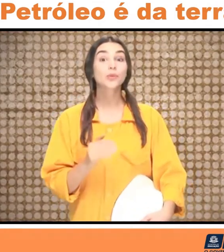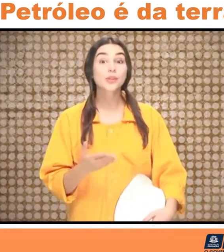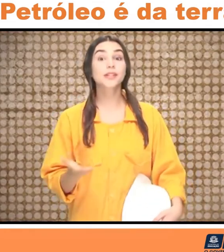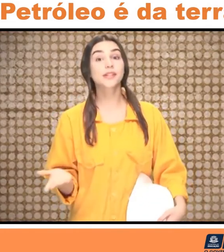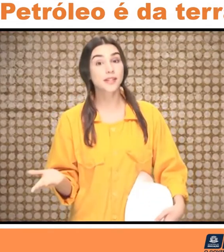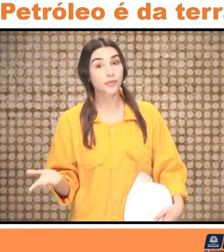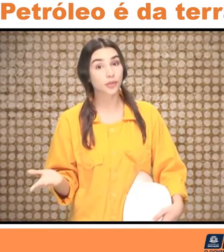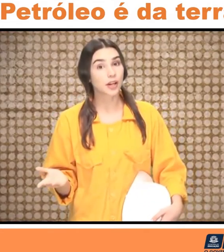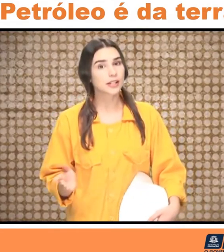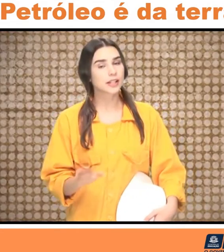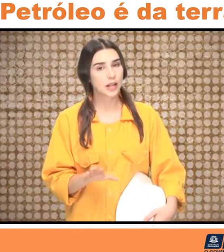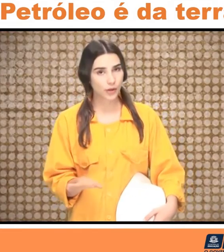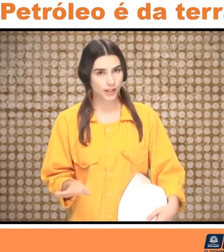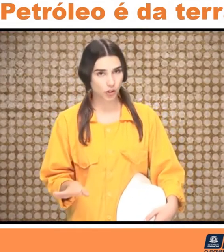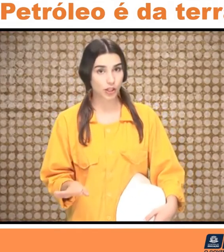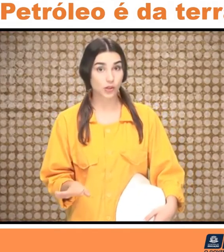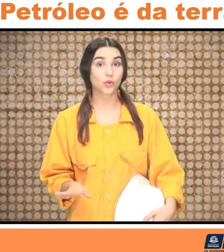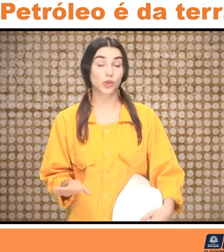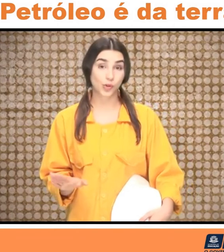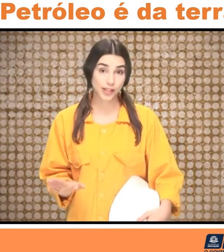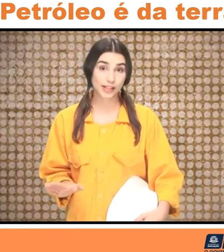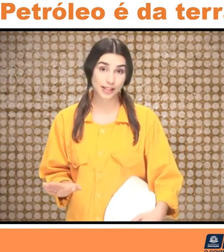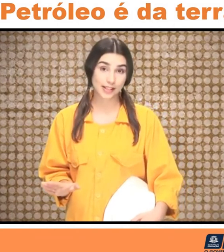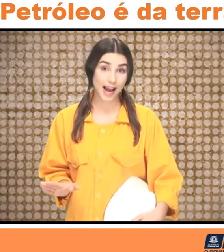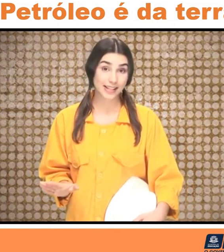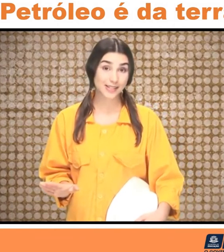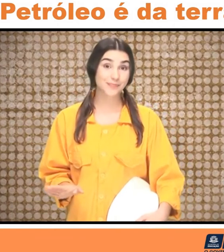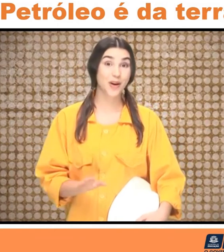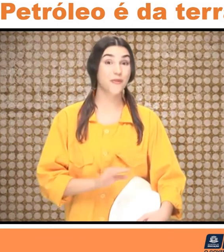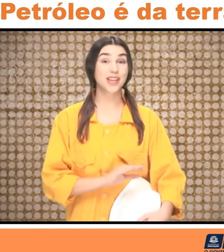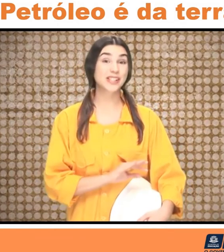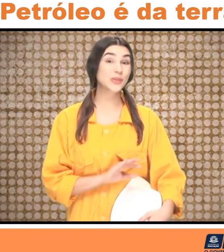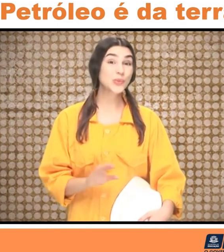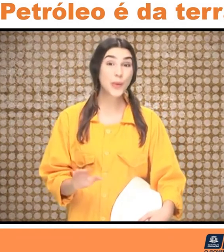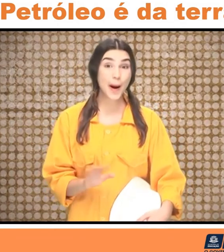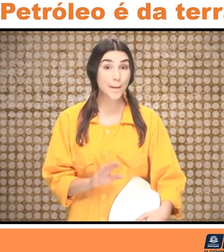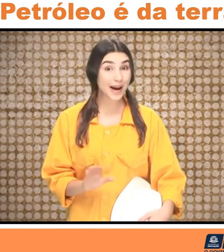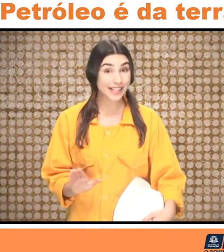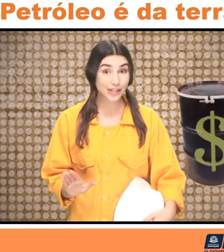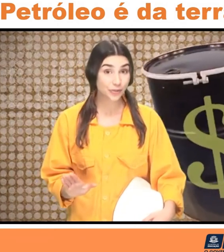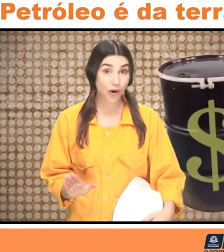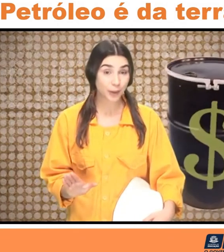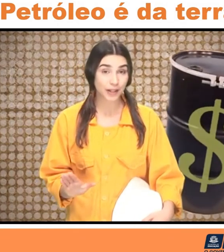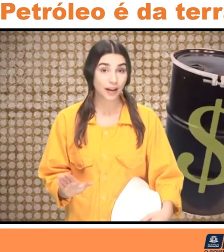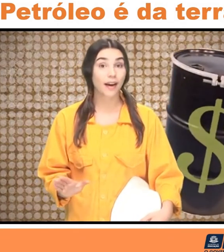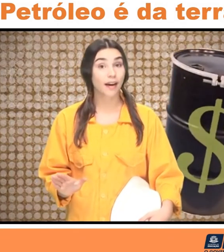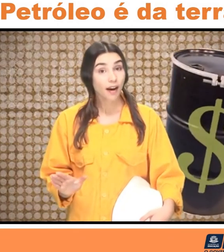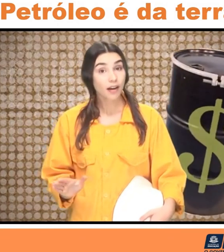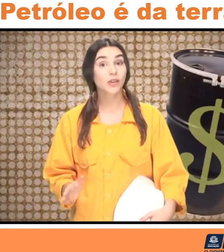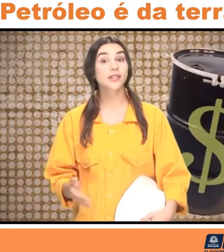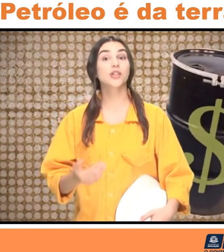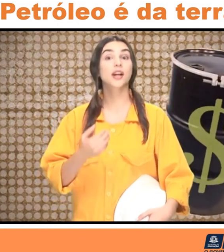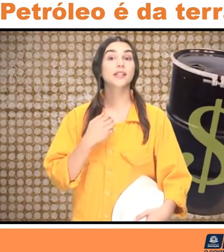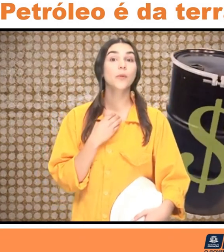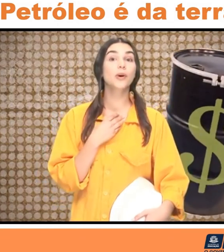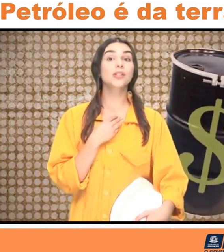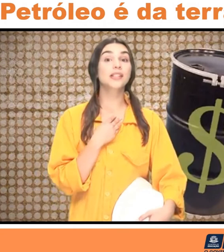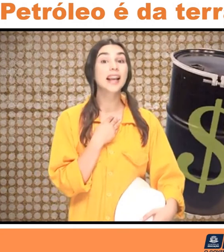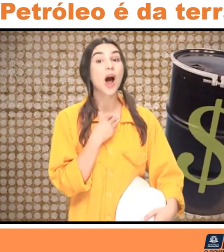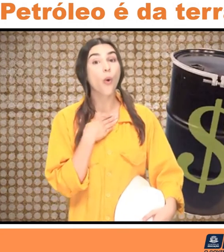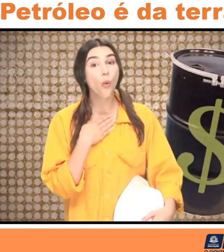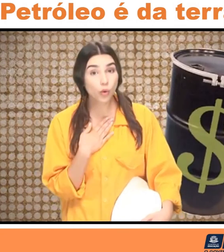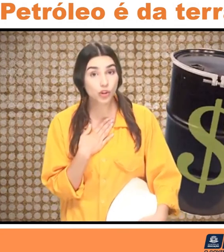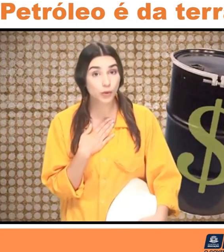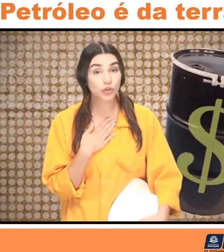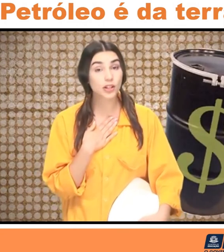acabar pelo uso excessivo. E se não existirem as condições necessárias, talvez nunca mais se forme. É, a nossa geração